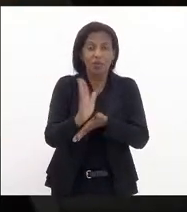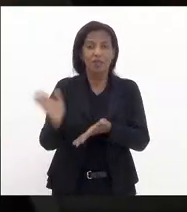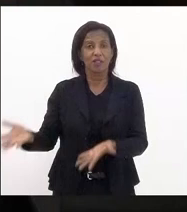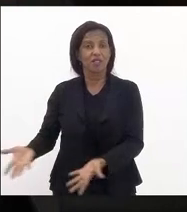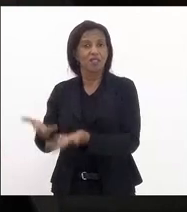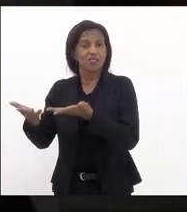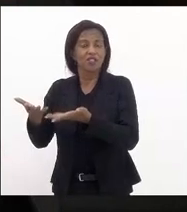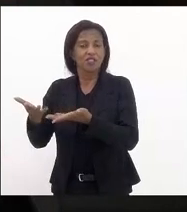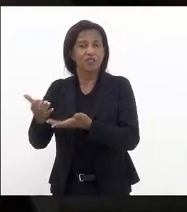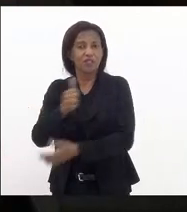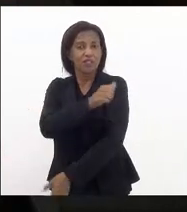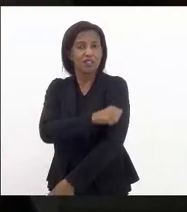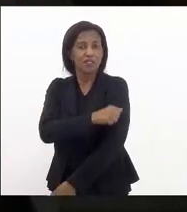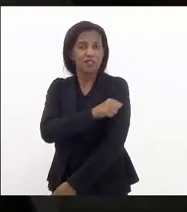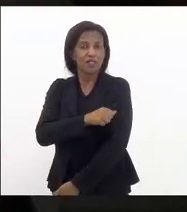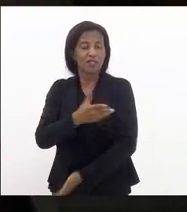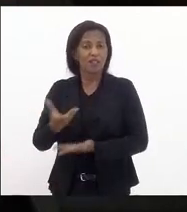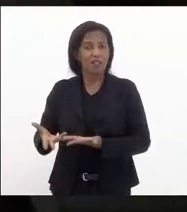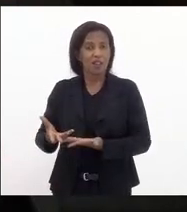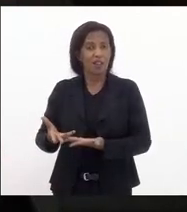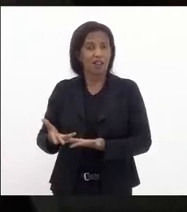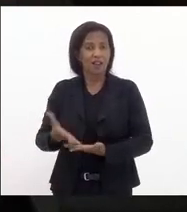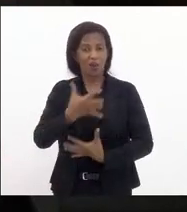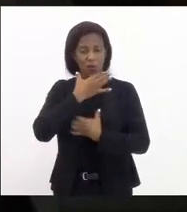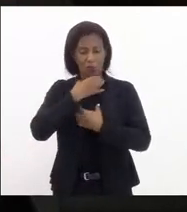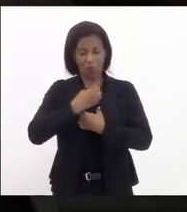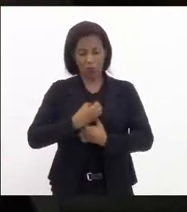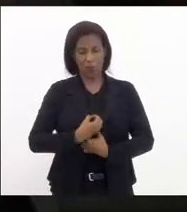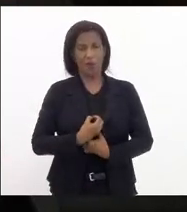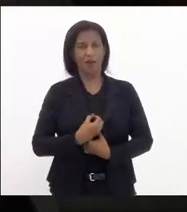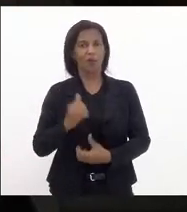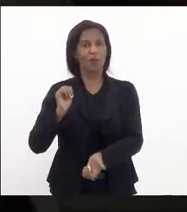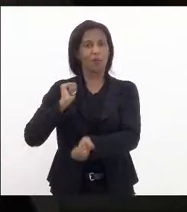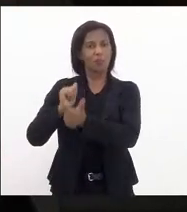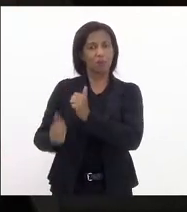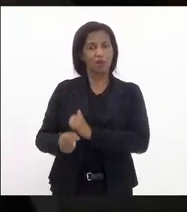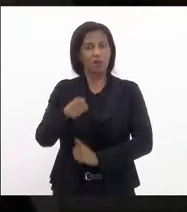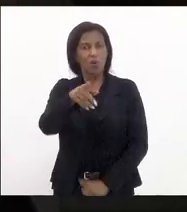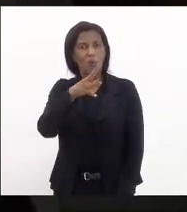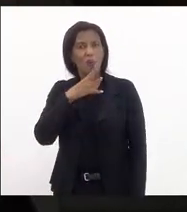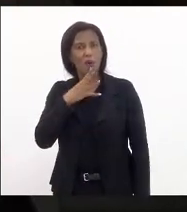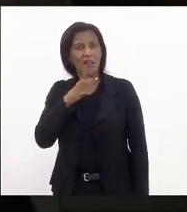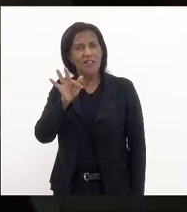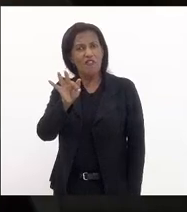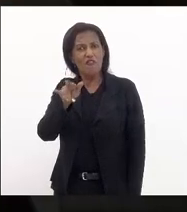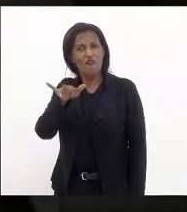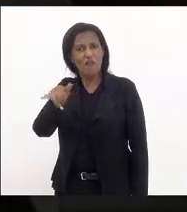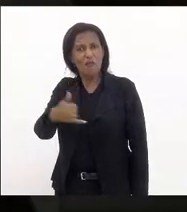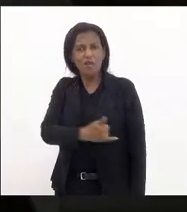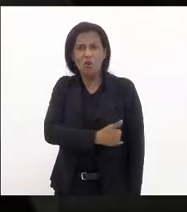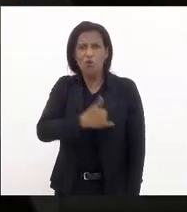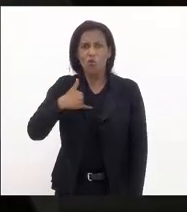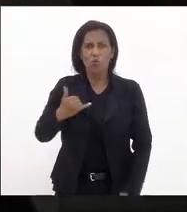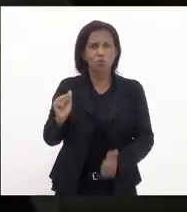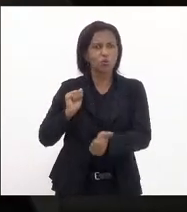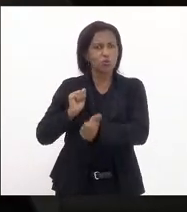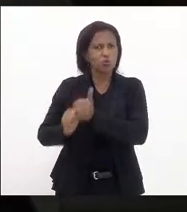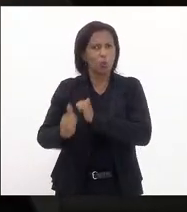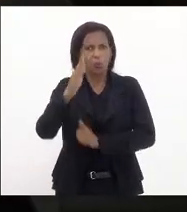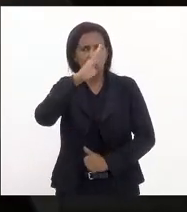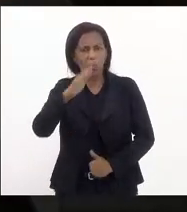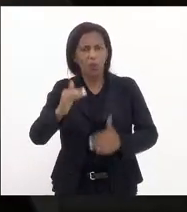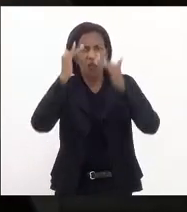enfermeira Rejane uma comenda a uma atleta a formiga que vossa excelência conhece pessoalmente que é um orgulho do esporte brasileiro